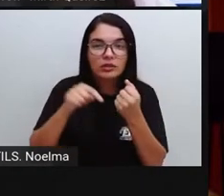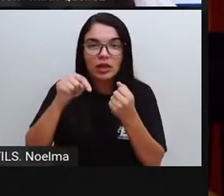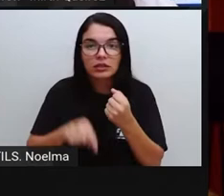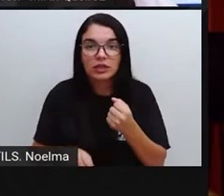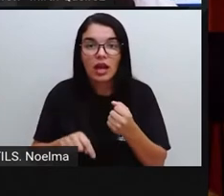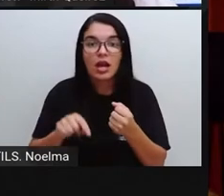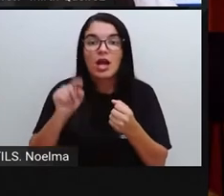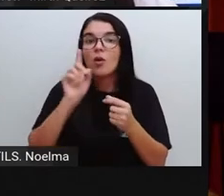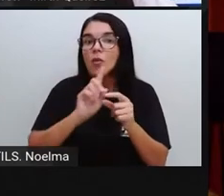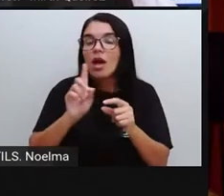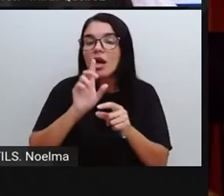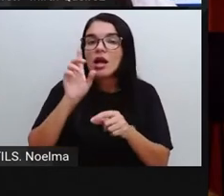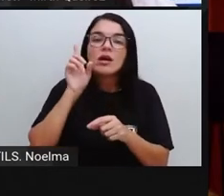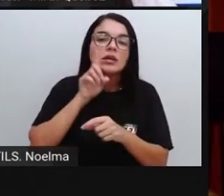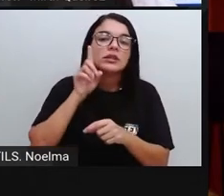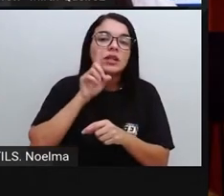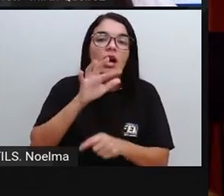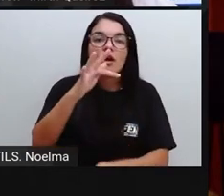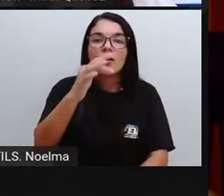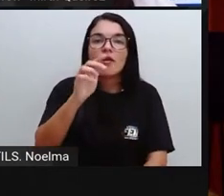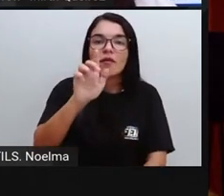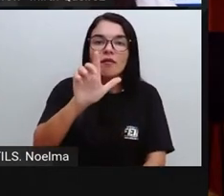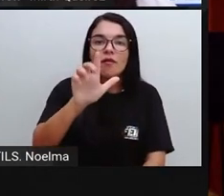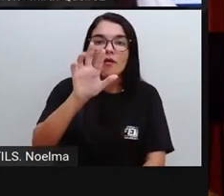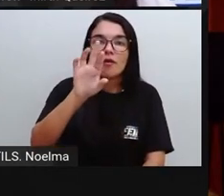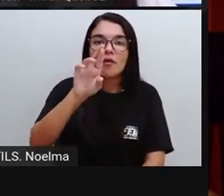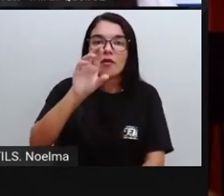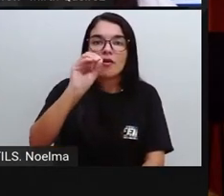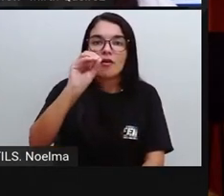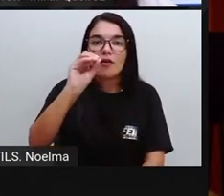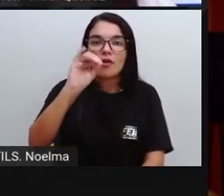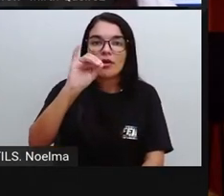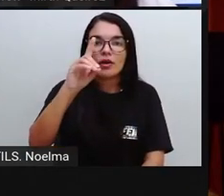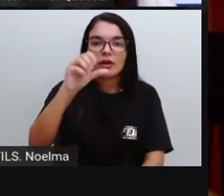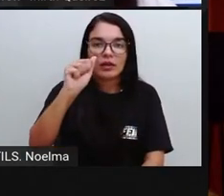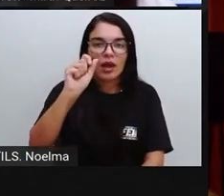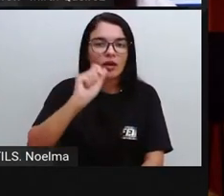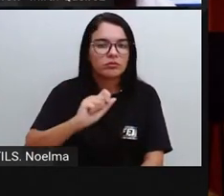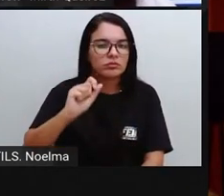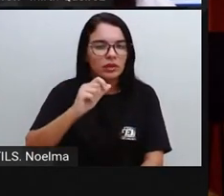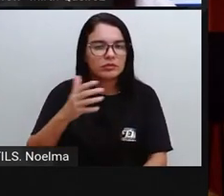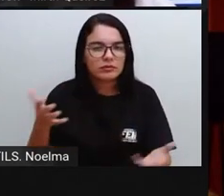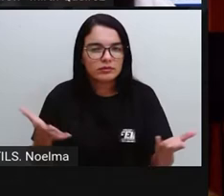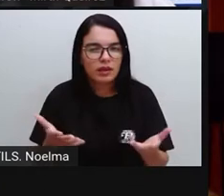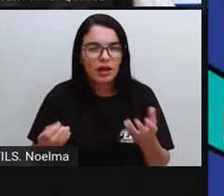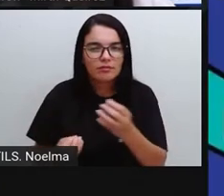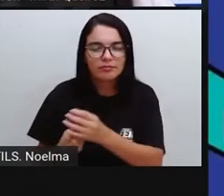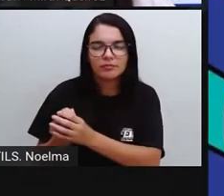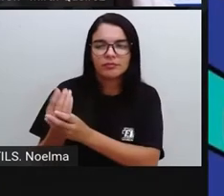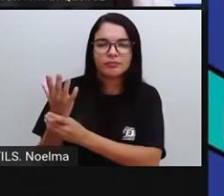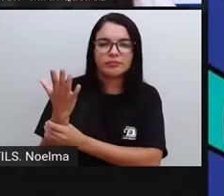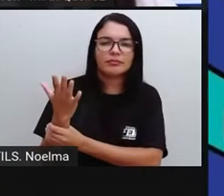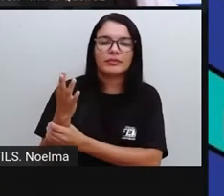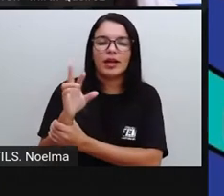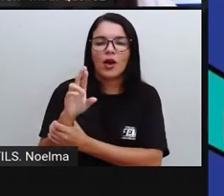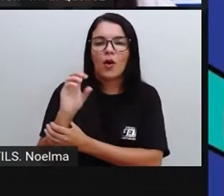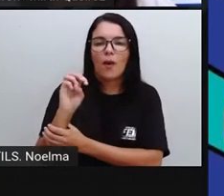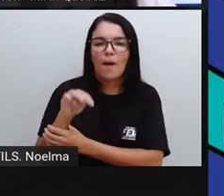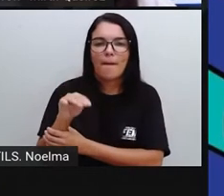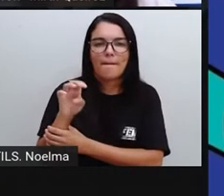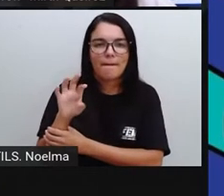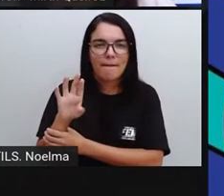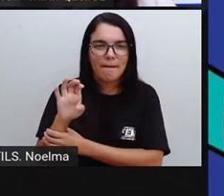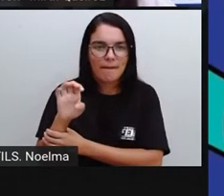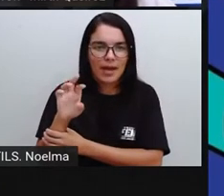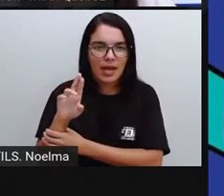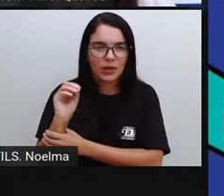Flórida. E dois anos depois o artista criou a Fundação Romero Brito. Ele também